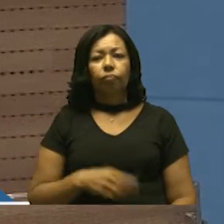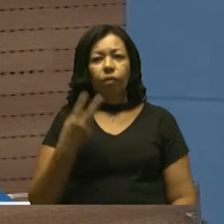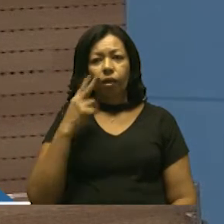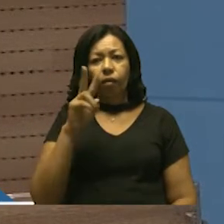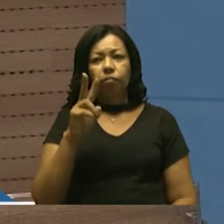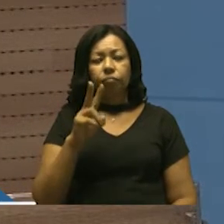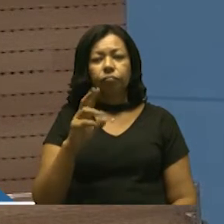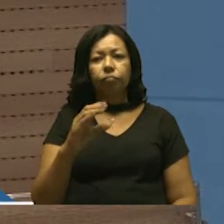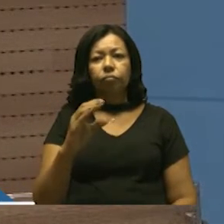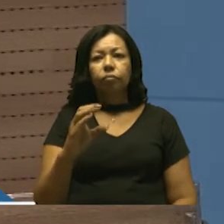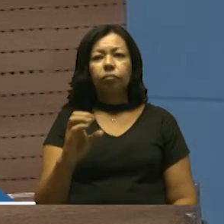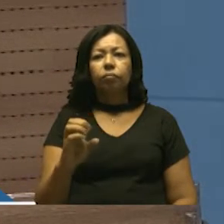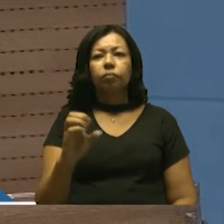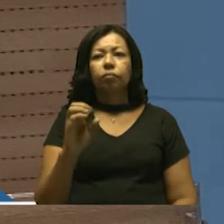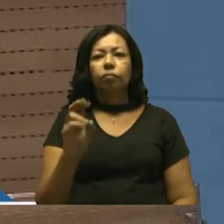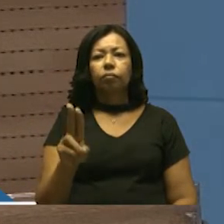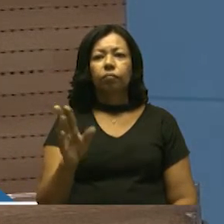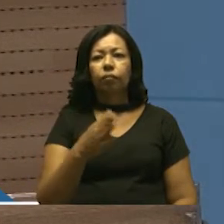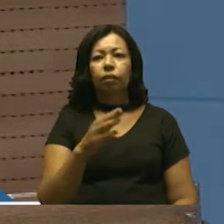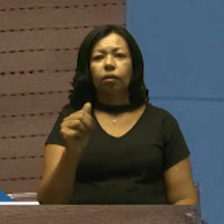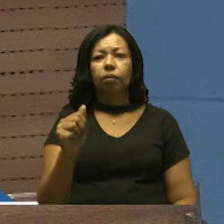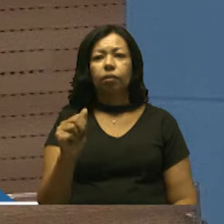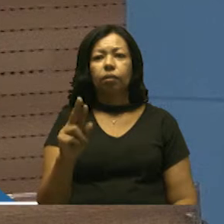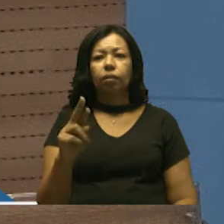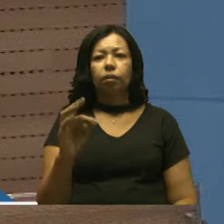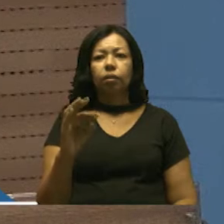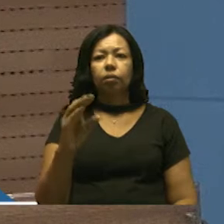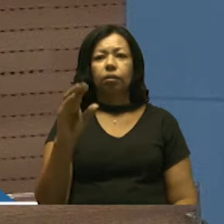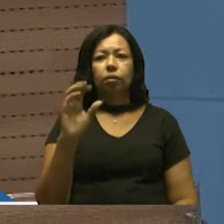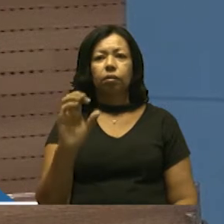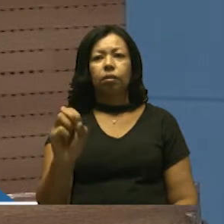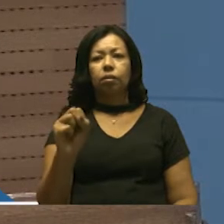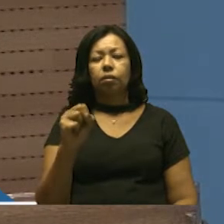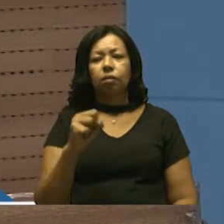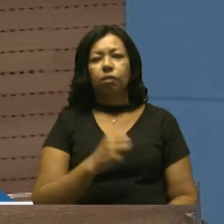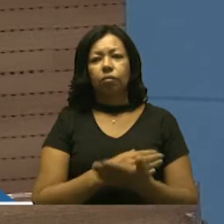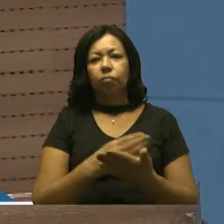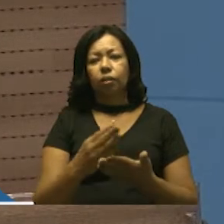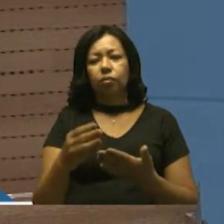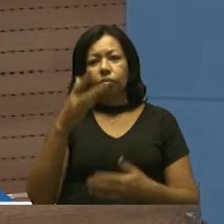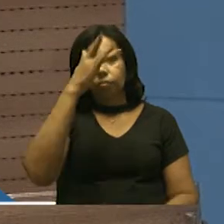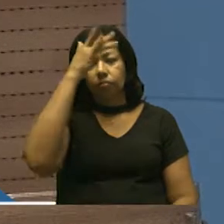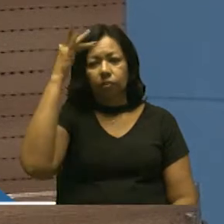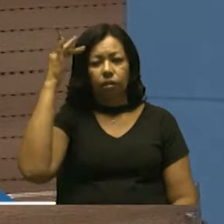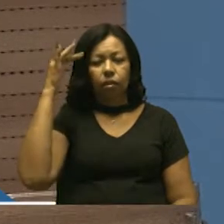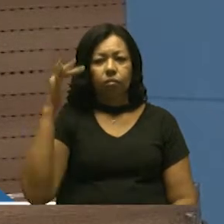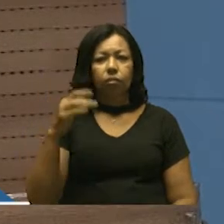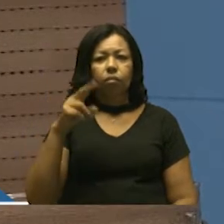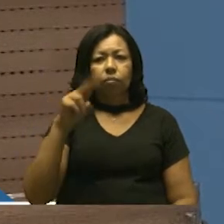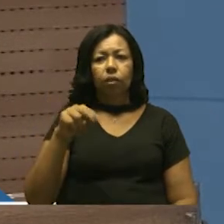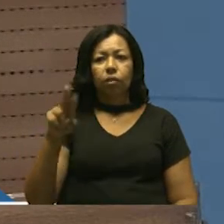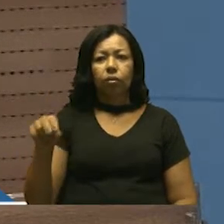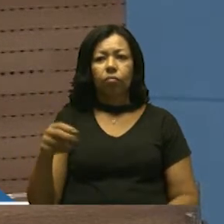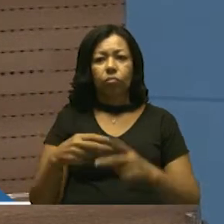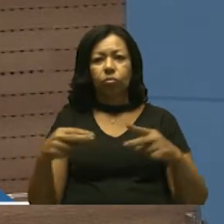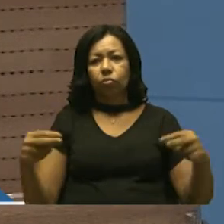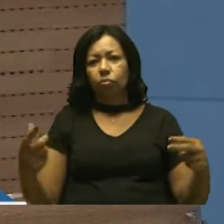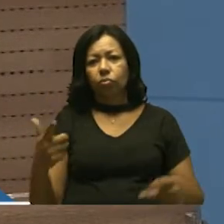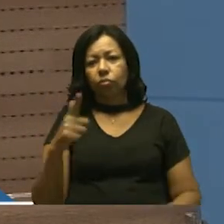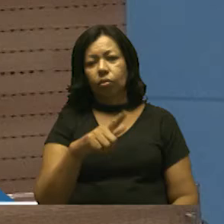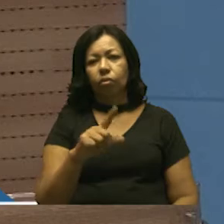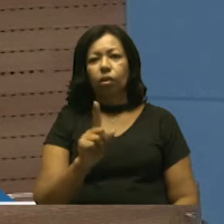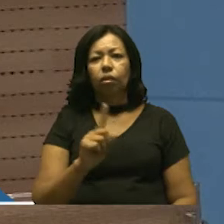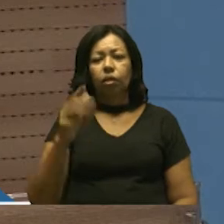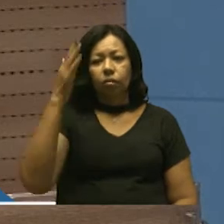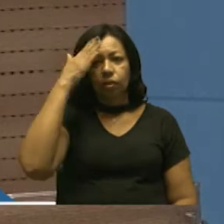das artes, o céu das artes, que lá atrás foi berço de grandes artistas que hoje pintam grandes obras. Não